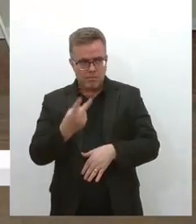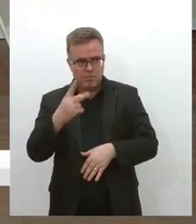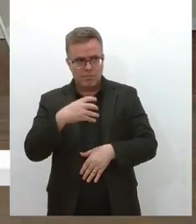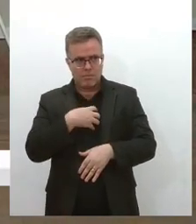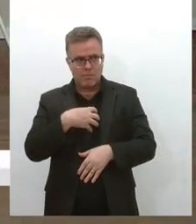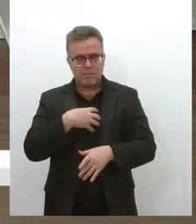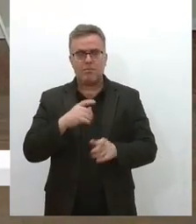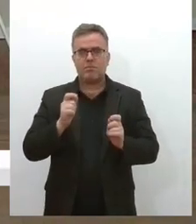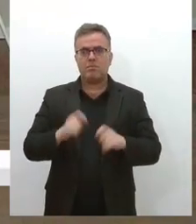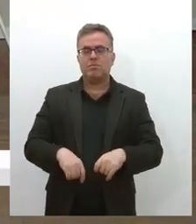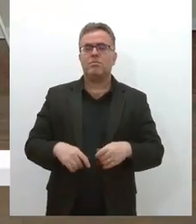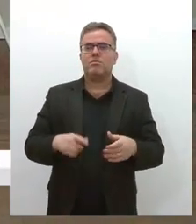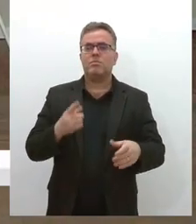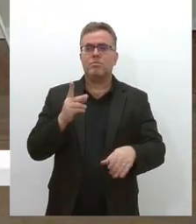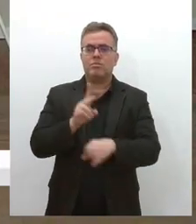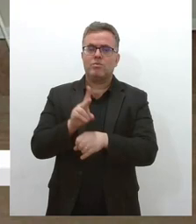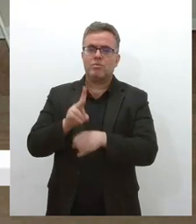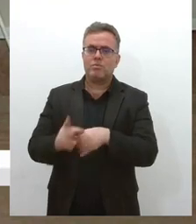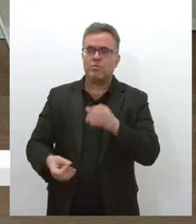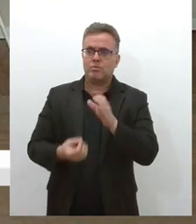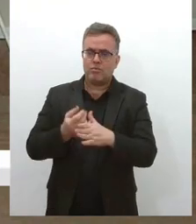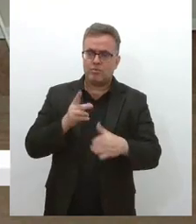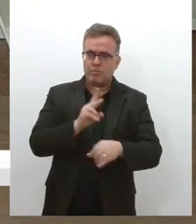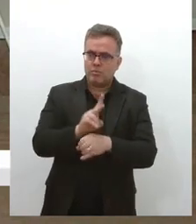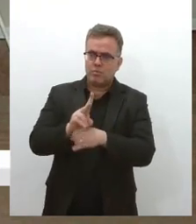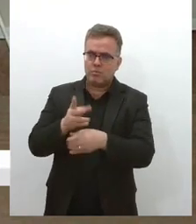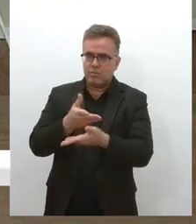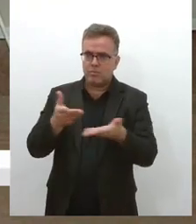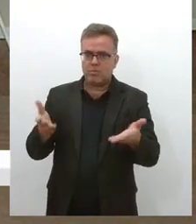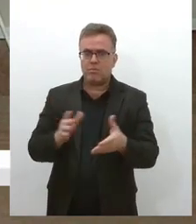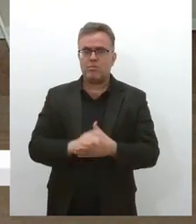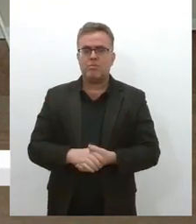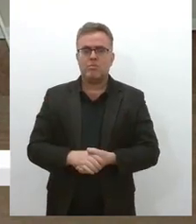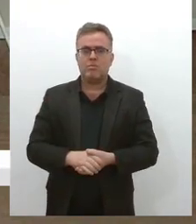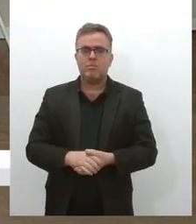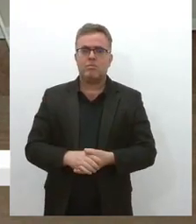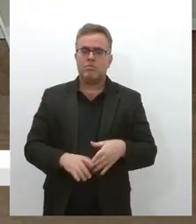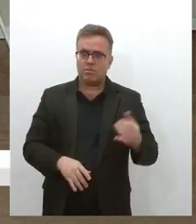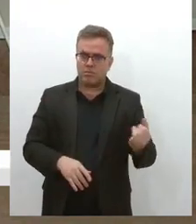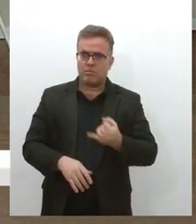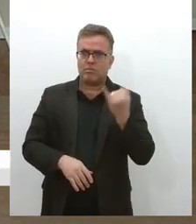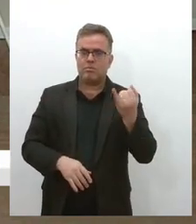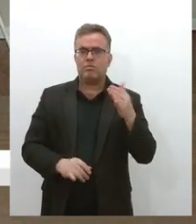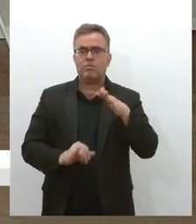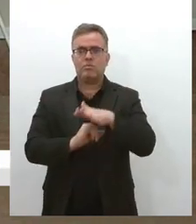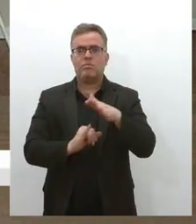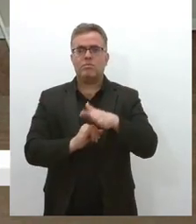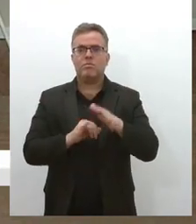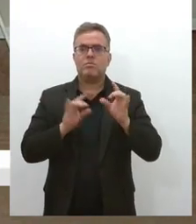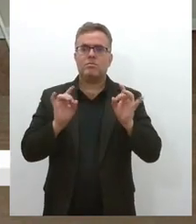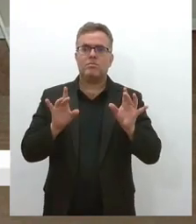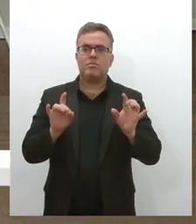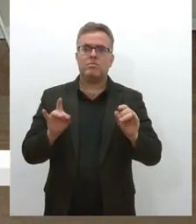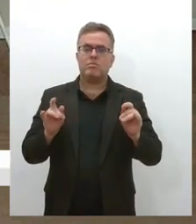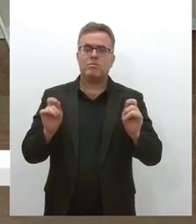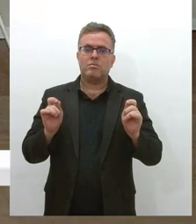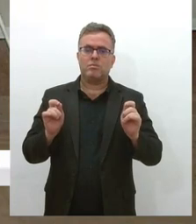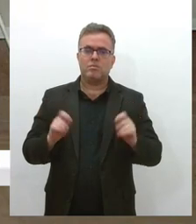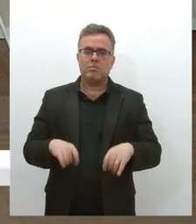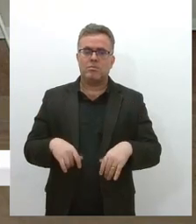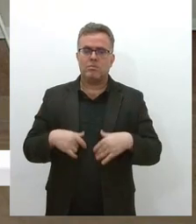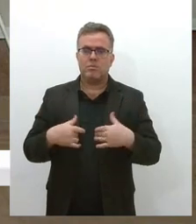aqueles que ainda sofrem esses vácuos, porque são instituições de algum grau de proteção